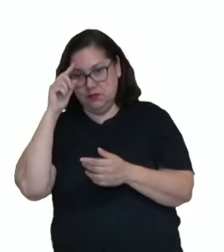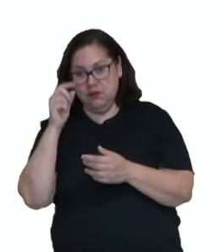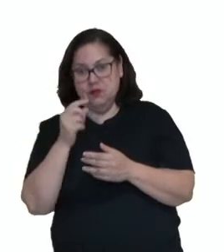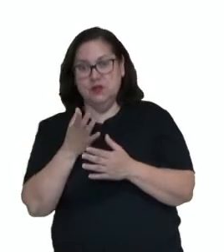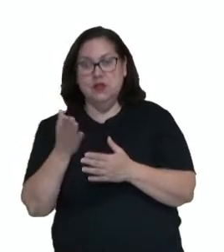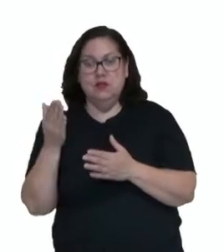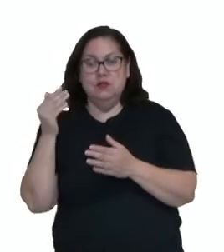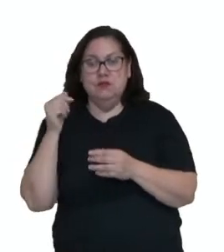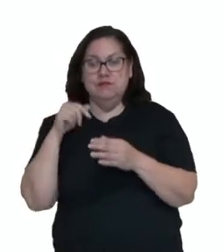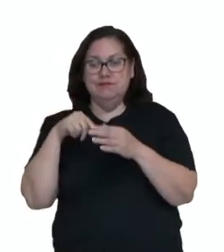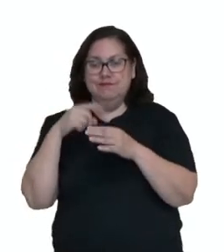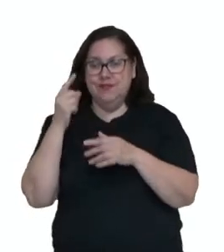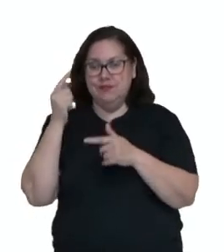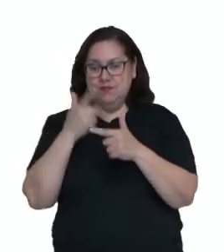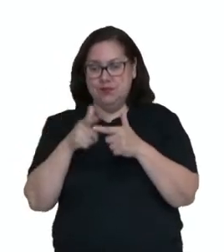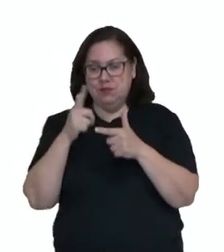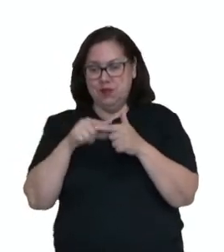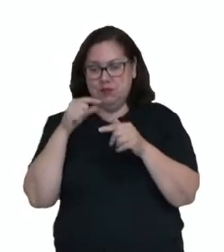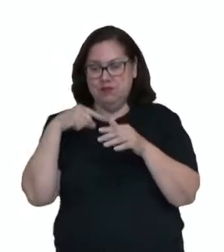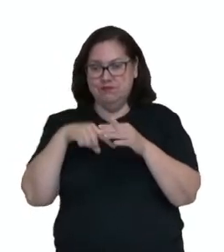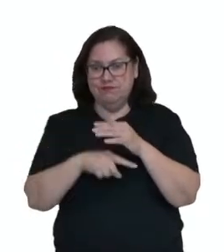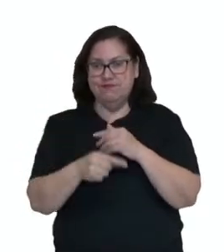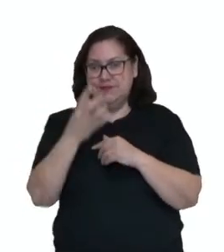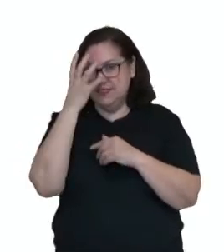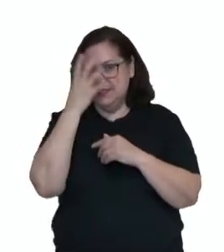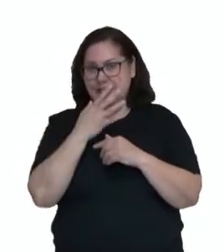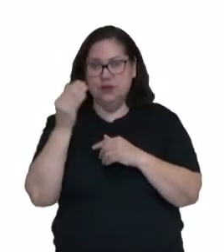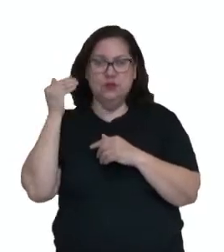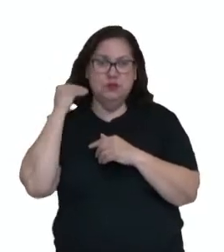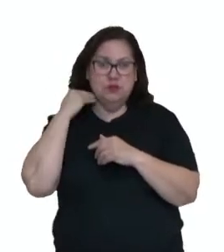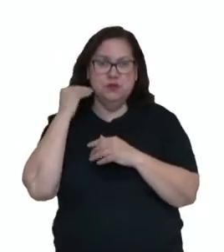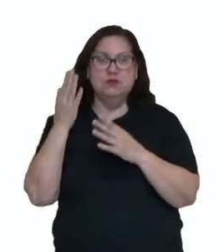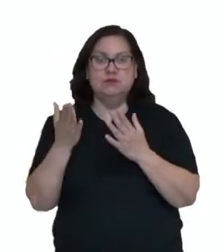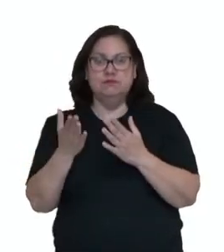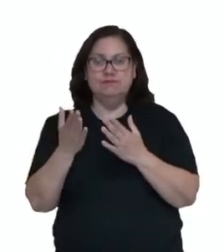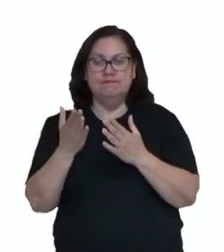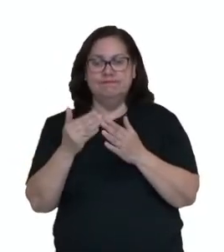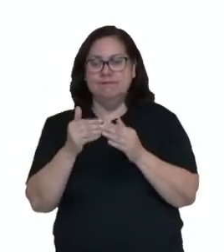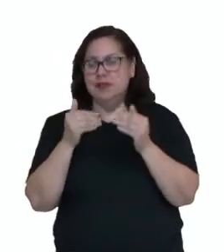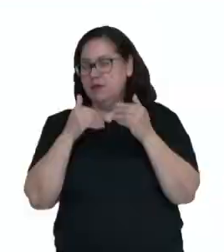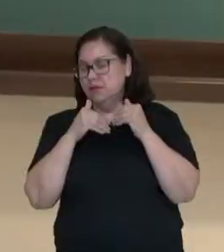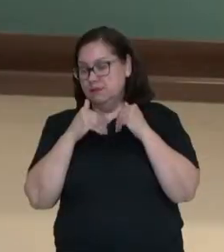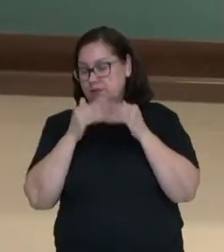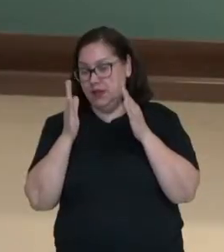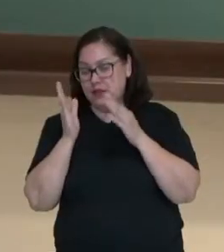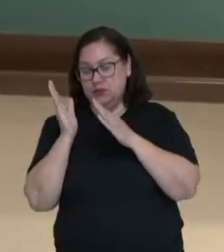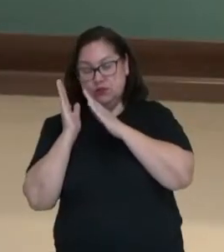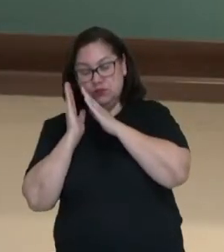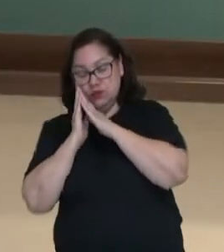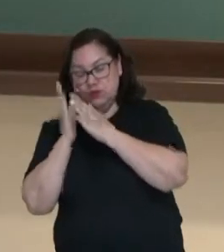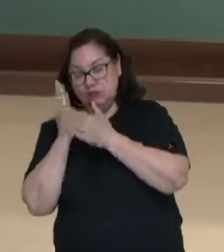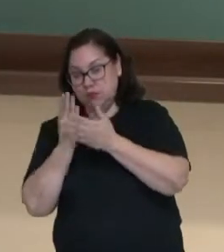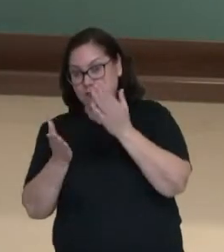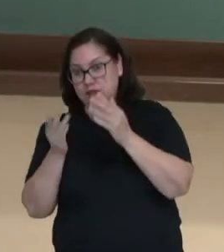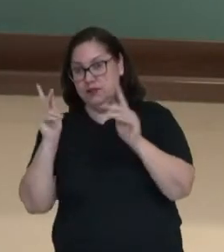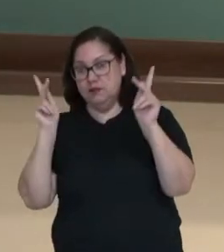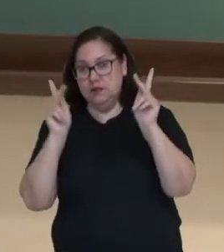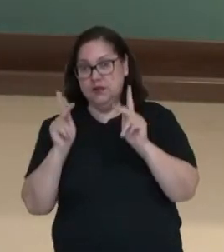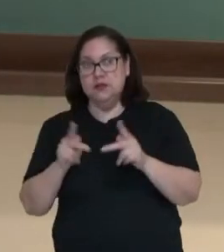buraco na sua conta bancária está mais fundo, isso tira o nosso sono, isso tira a nossa paz.